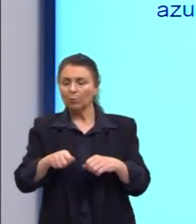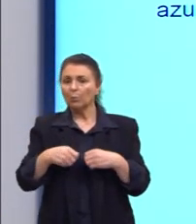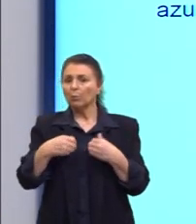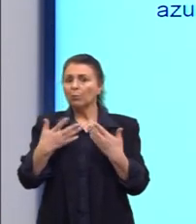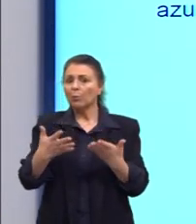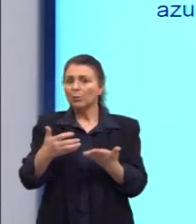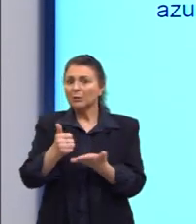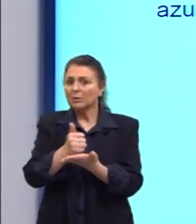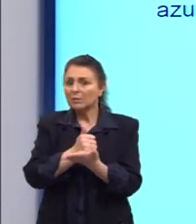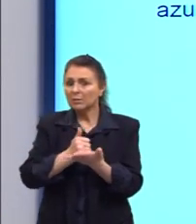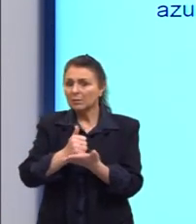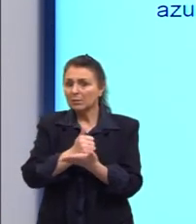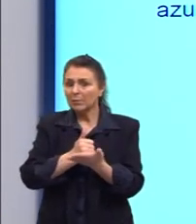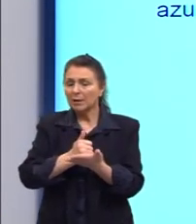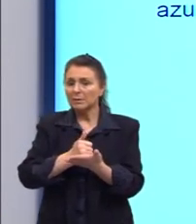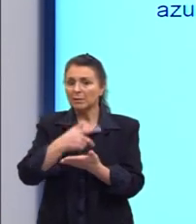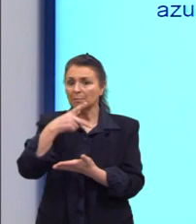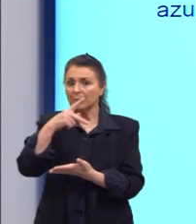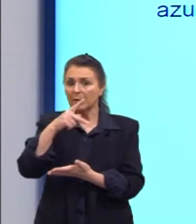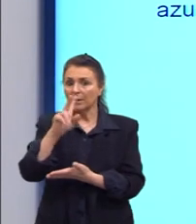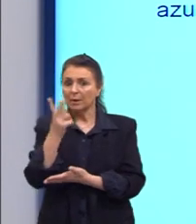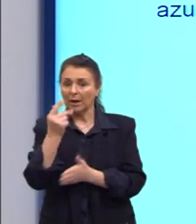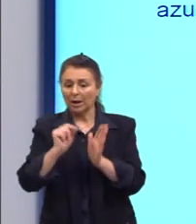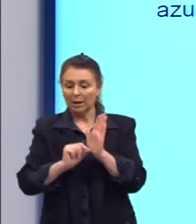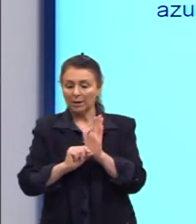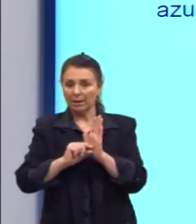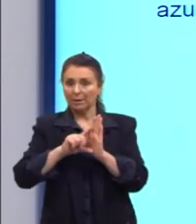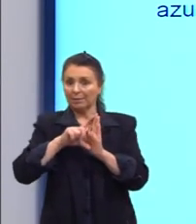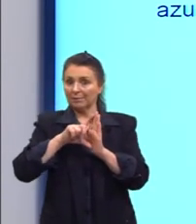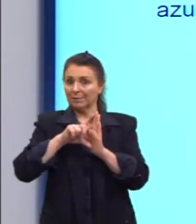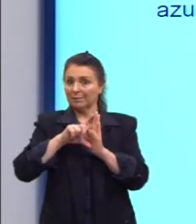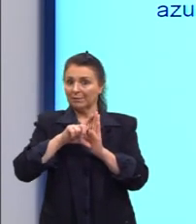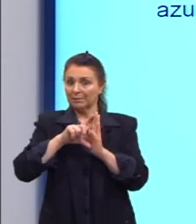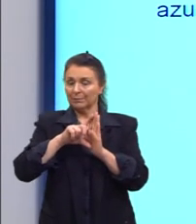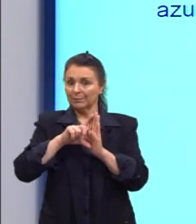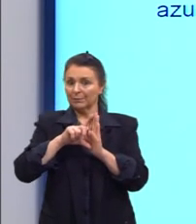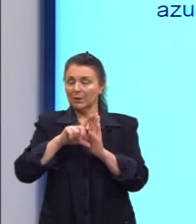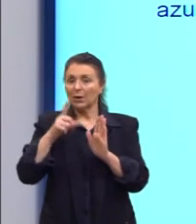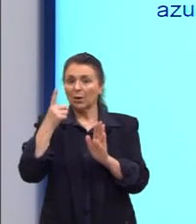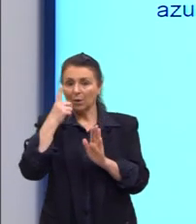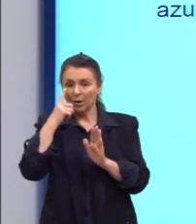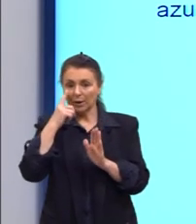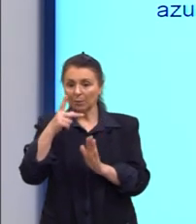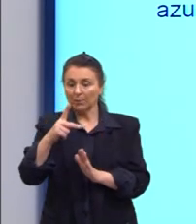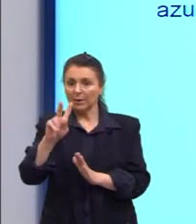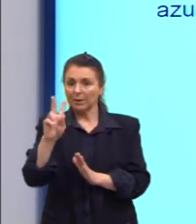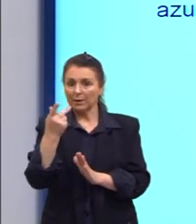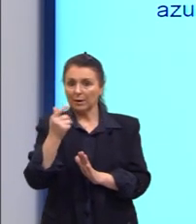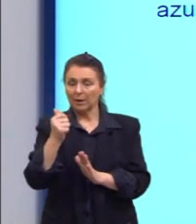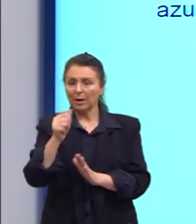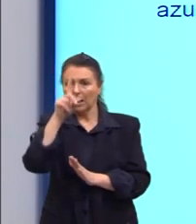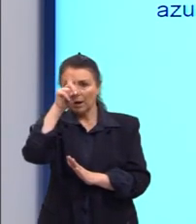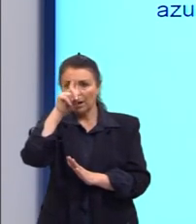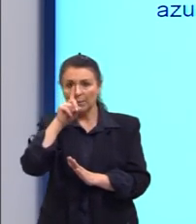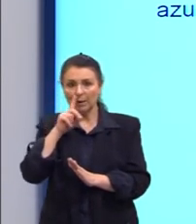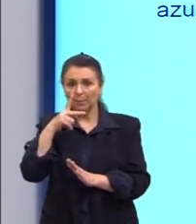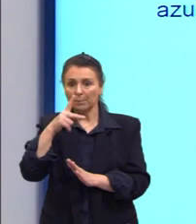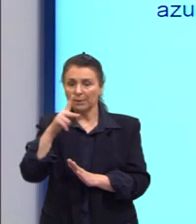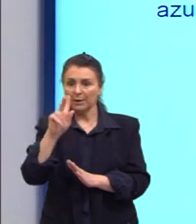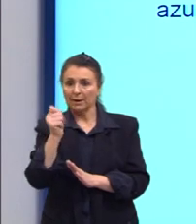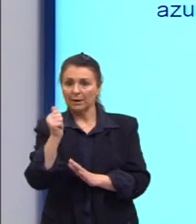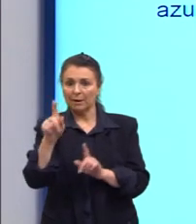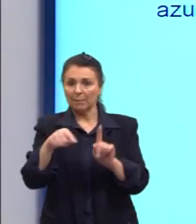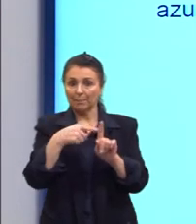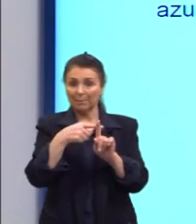básico, que é o pH elevado. Aí a gente traz aqui a diminuição do pH, torna amarelo. Em pH mais